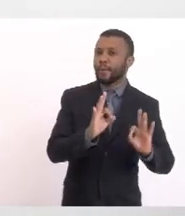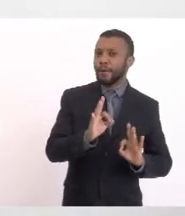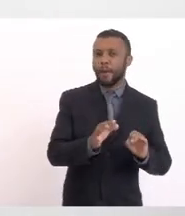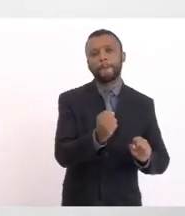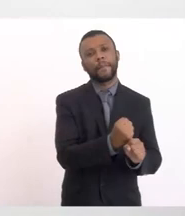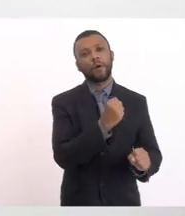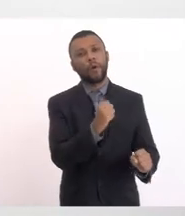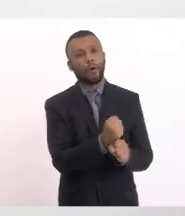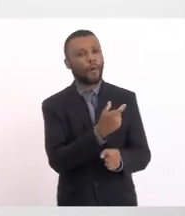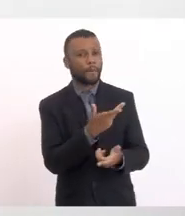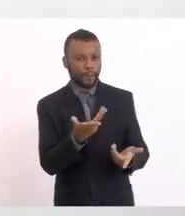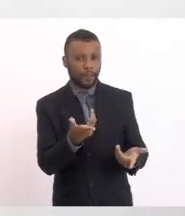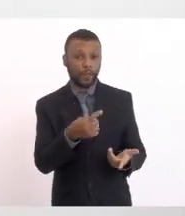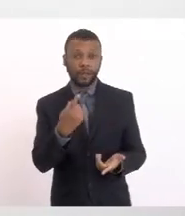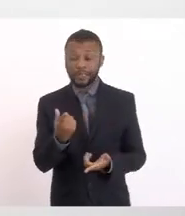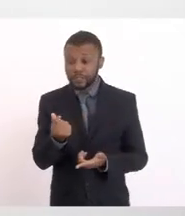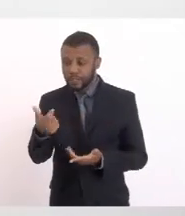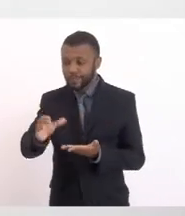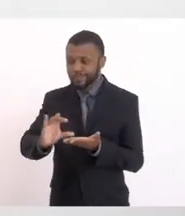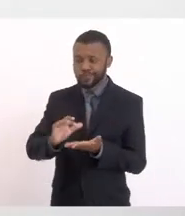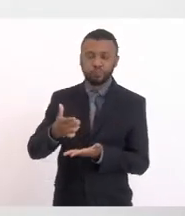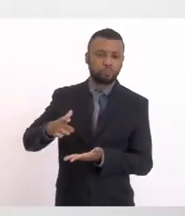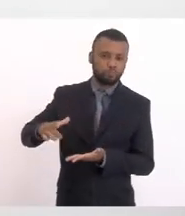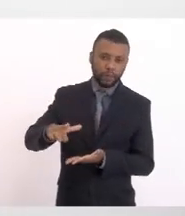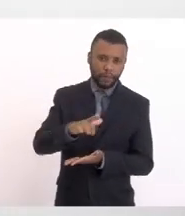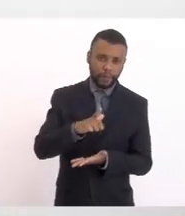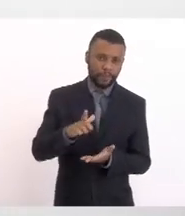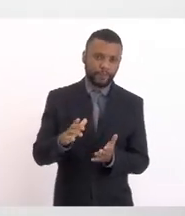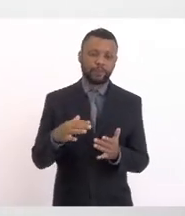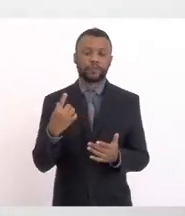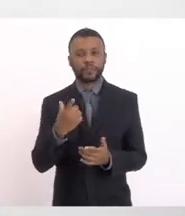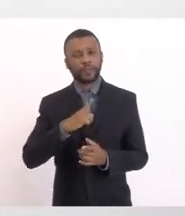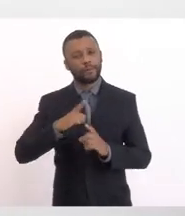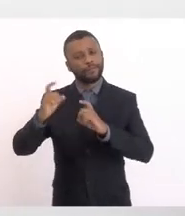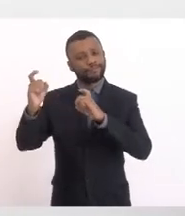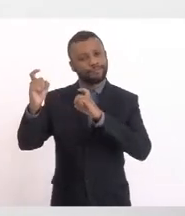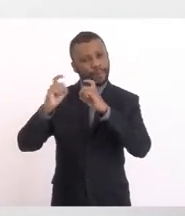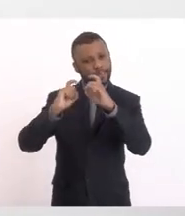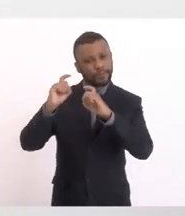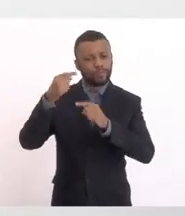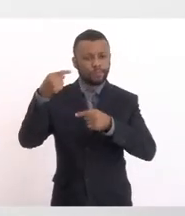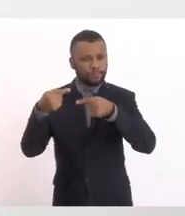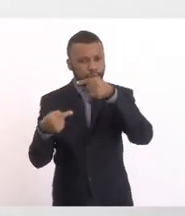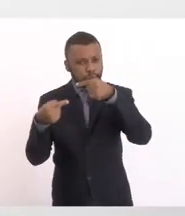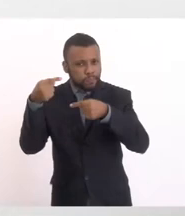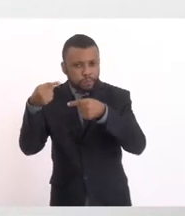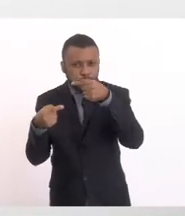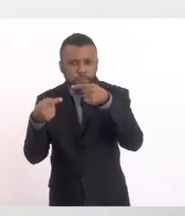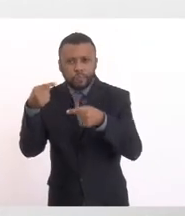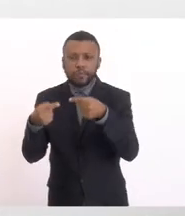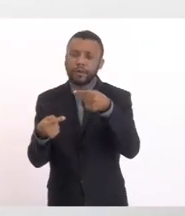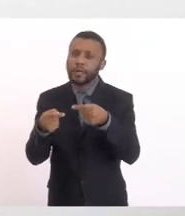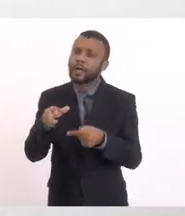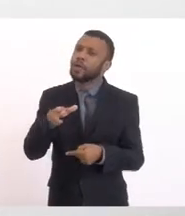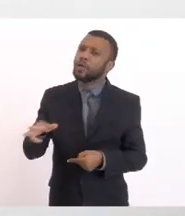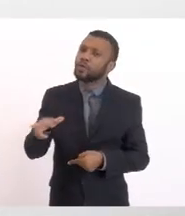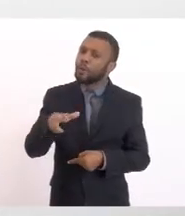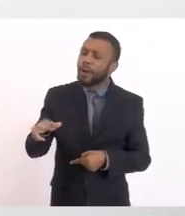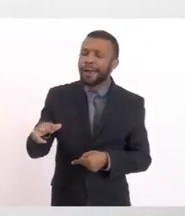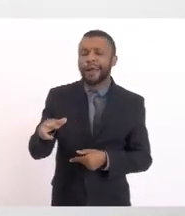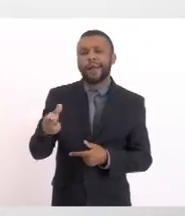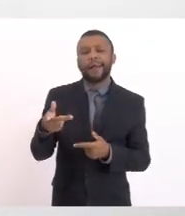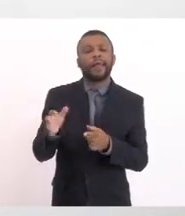Então Temos sim Que ter uma grande discussão Envolvendo Porque não é Como bem diz o deputado Gustavo Smith